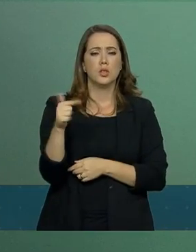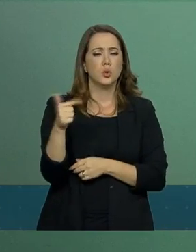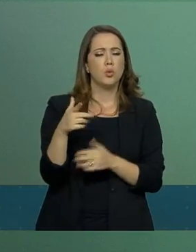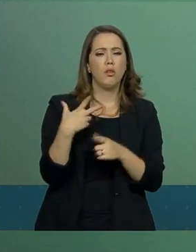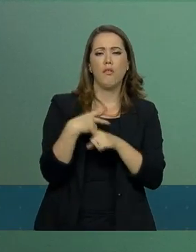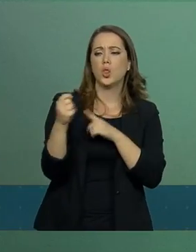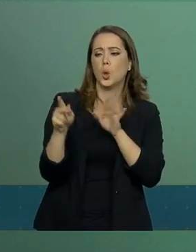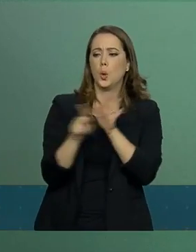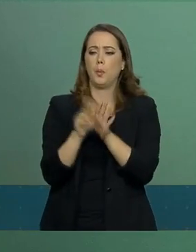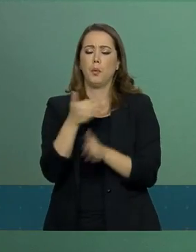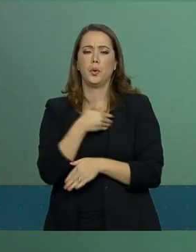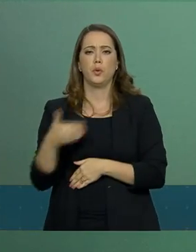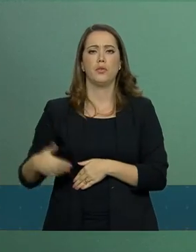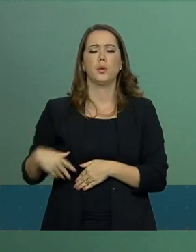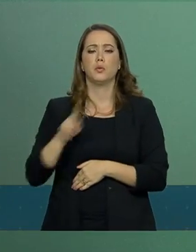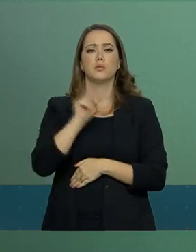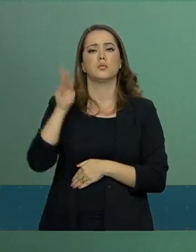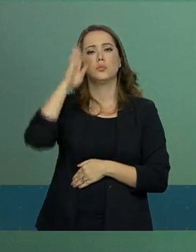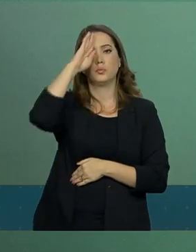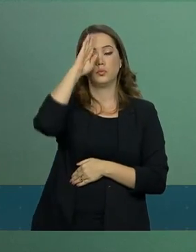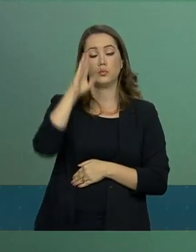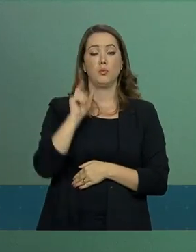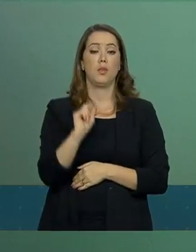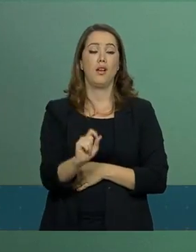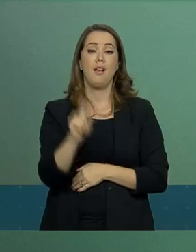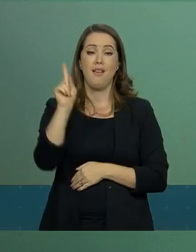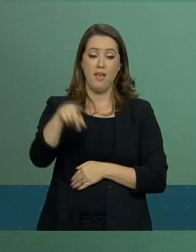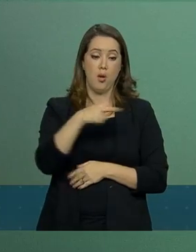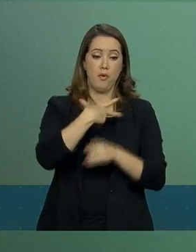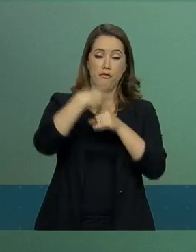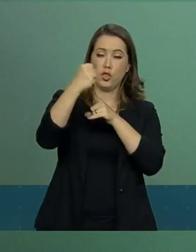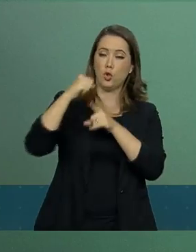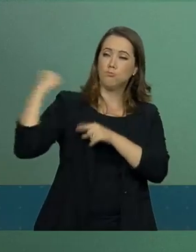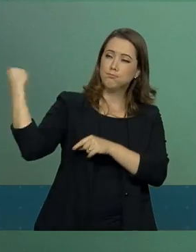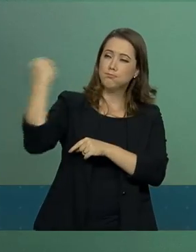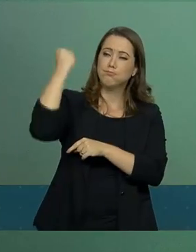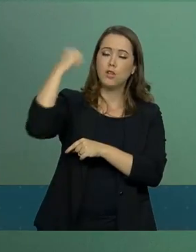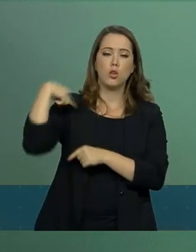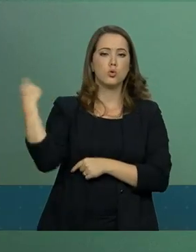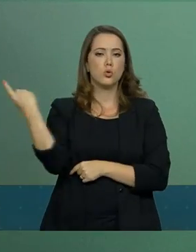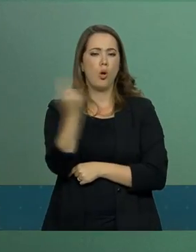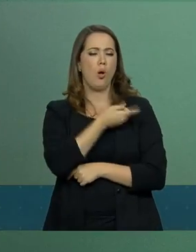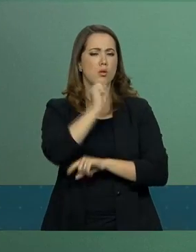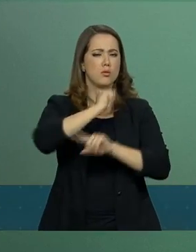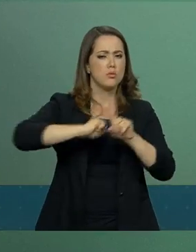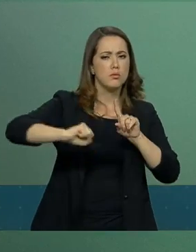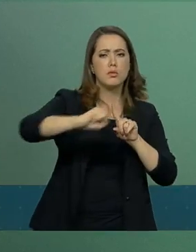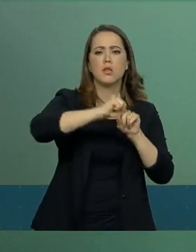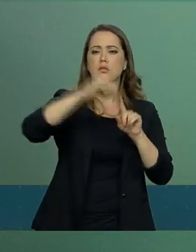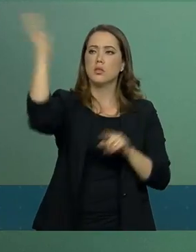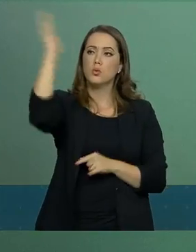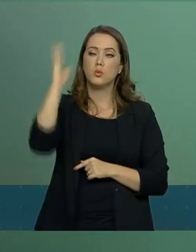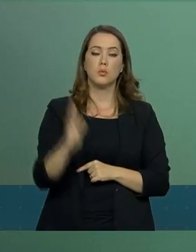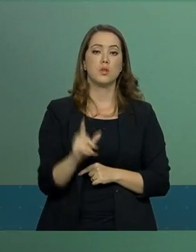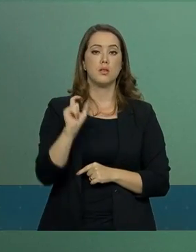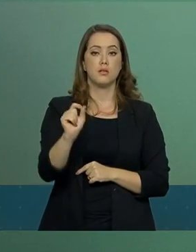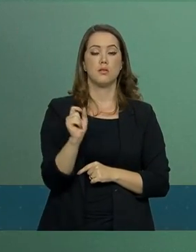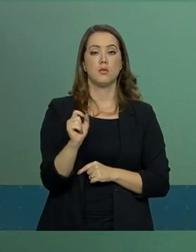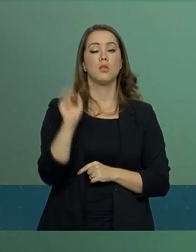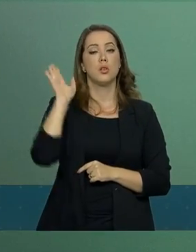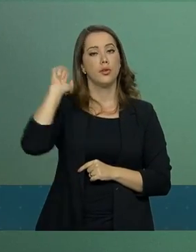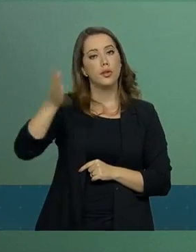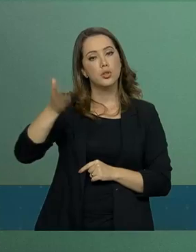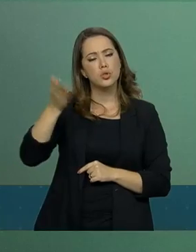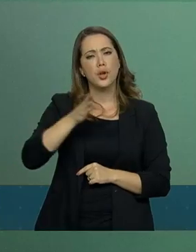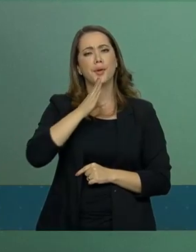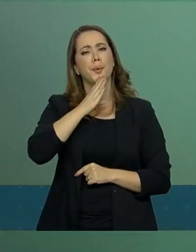é uma vitória do governo do presidente Jair Bolsonaro. É uma vitória de todos nós, é uma vitória da sociedade brasileira, que